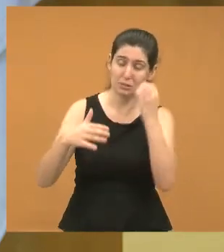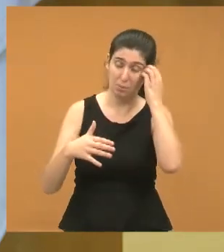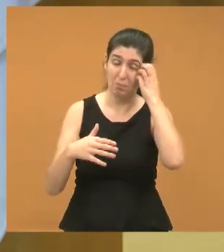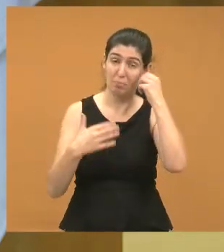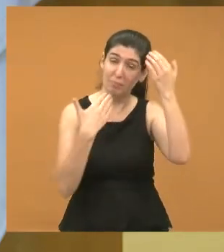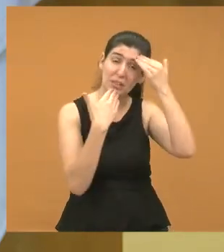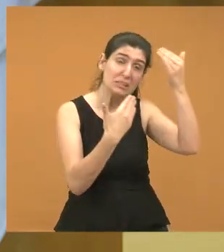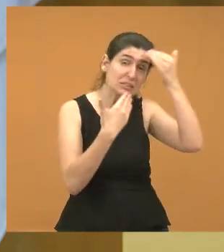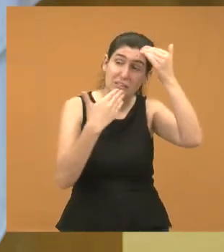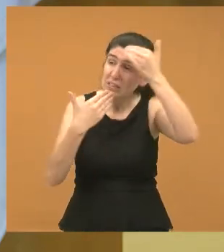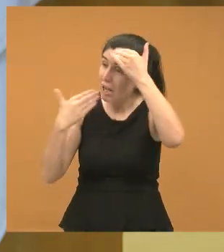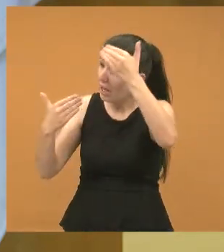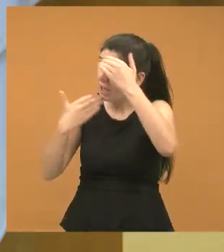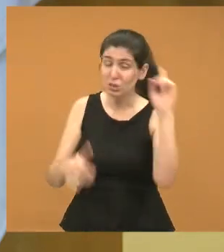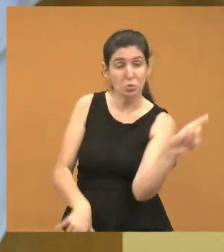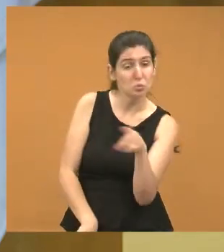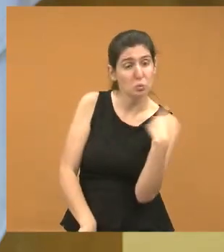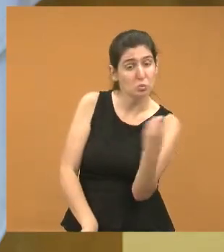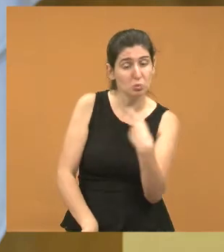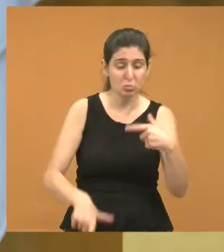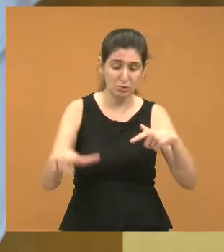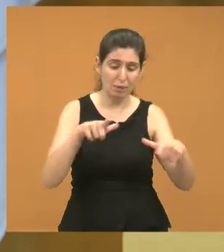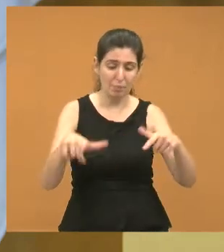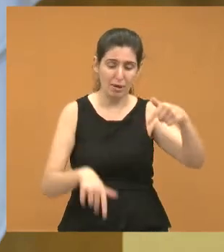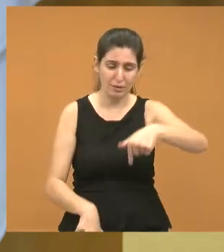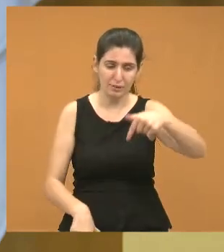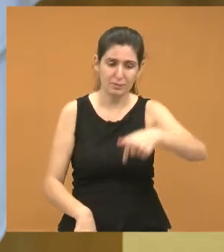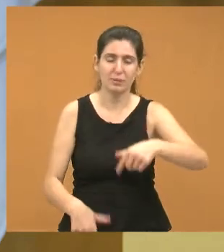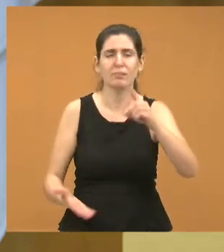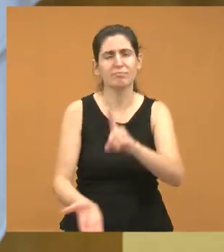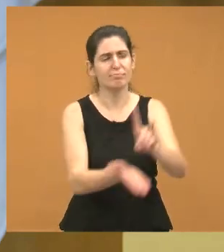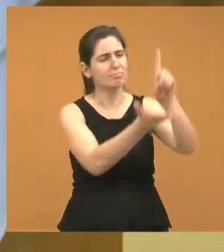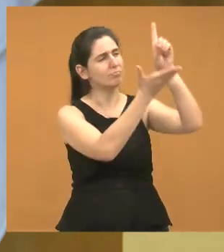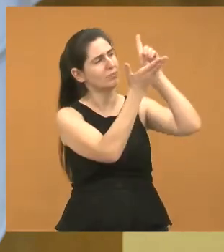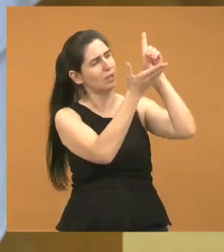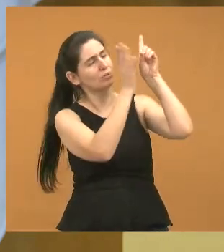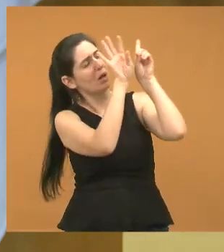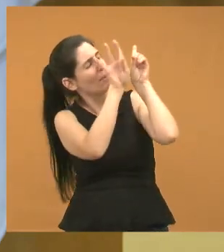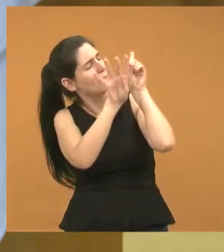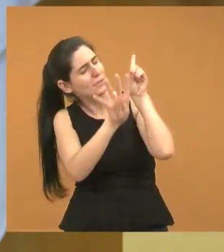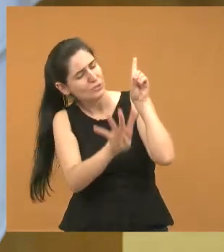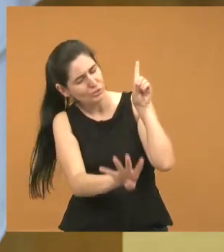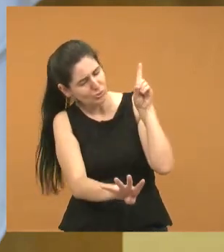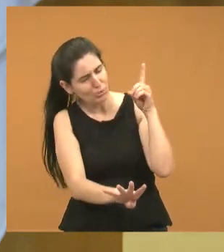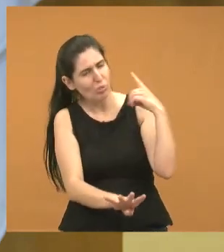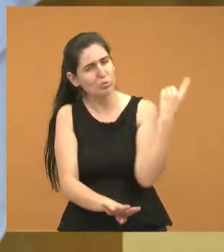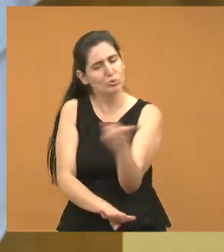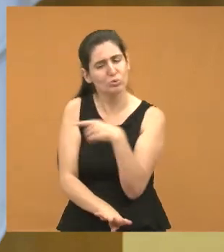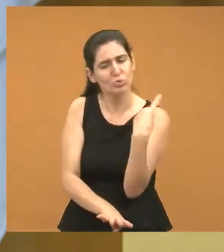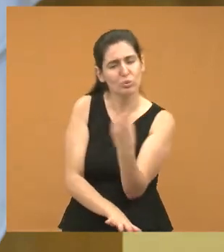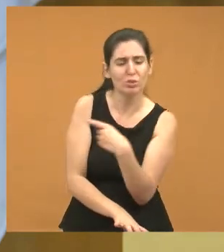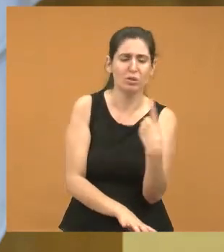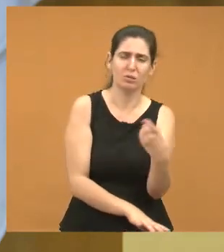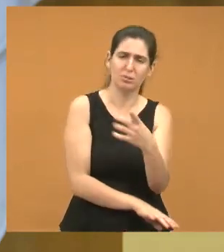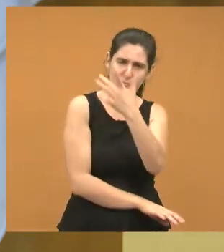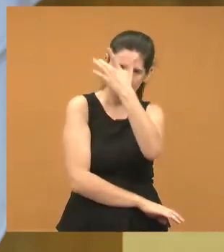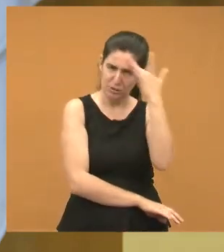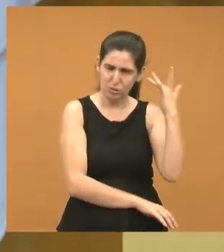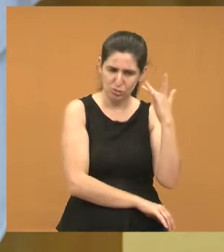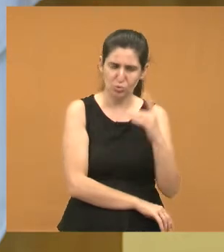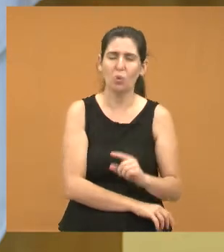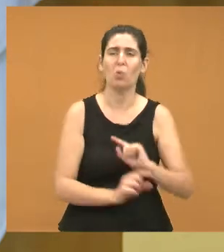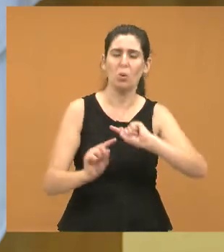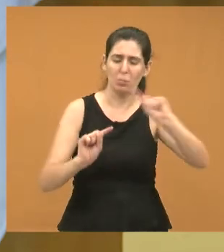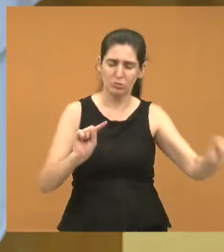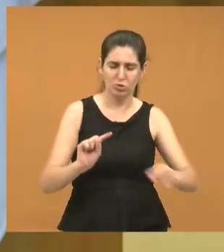todos vocês aqui desta casa. Que Deus possa continuar abençoando a todos nós, para que nós possamos voltar